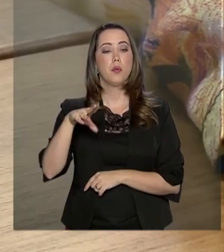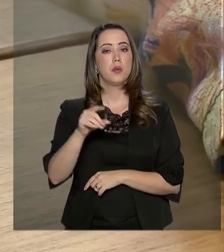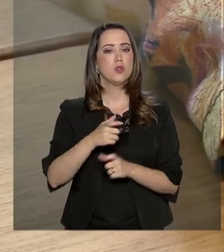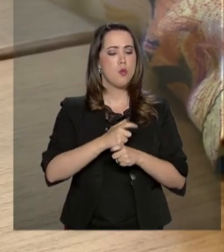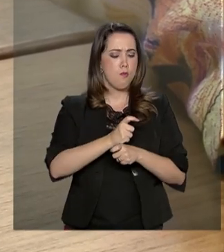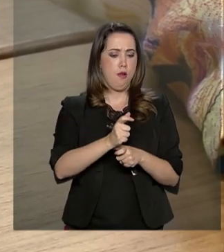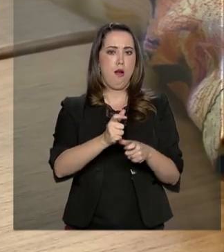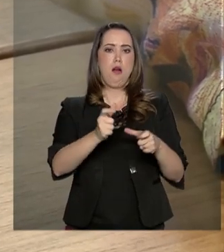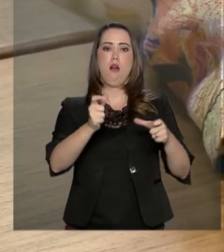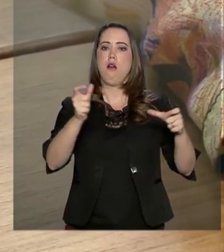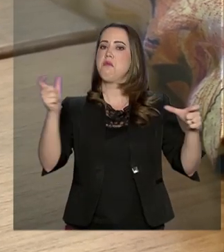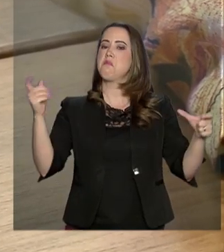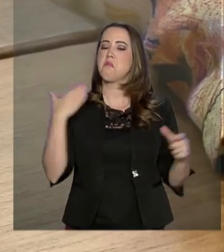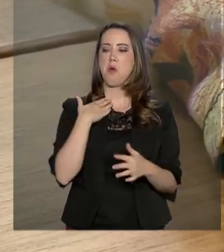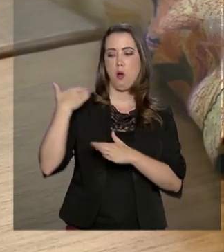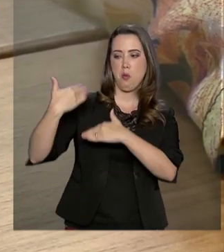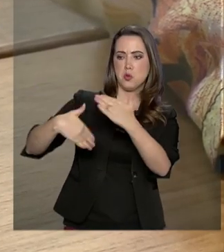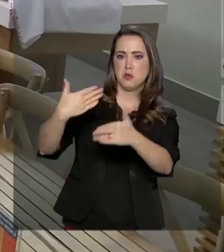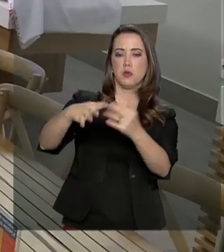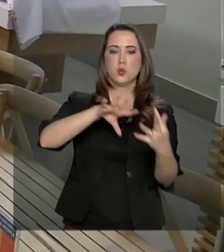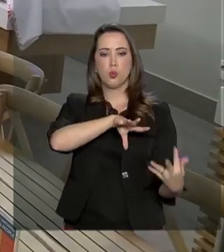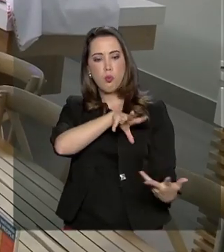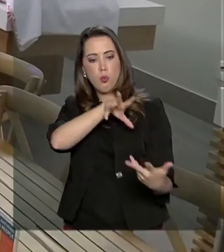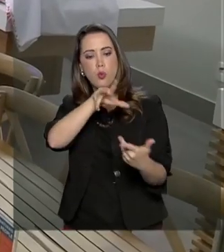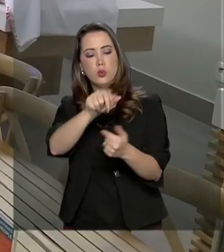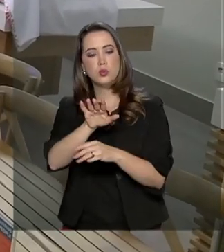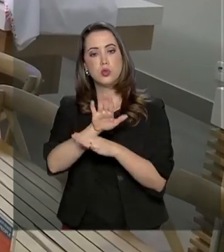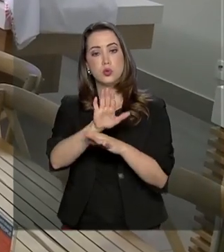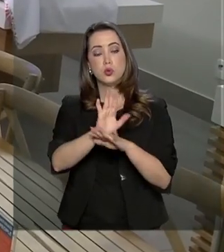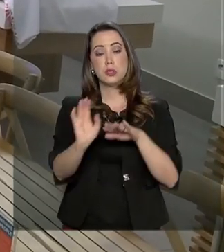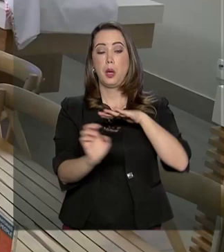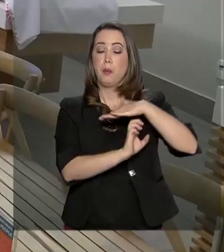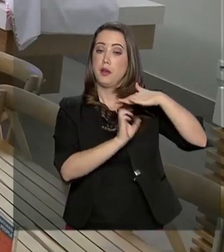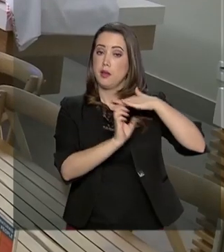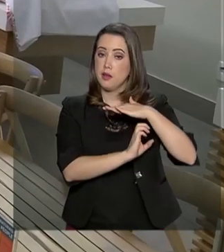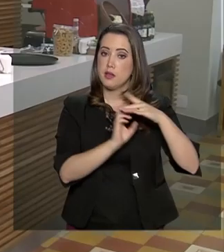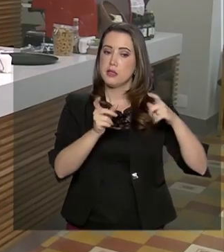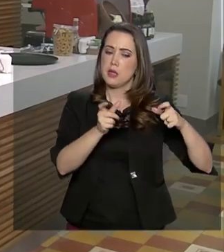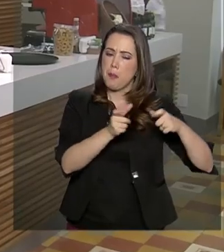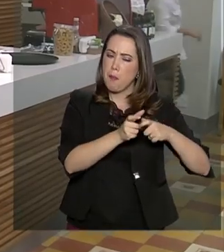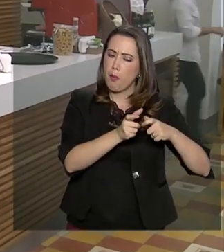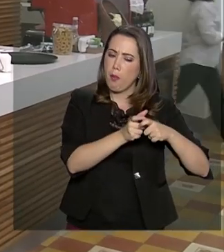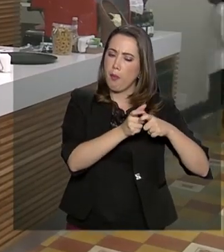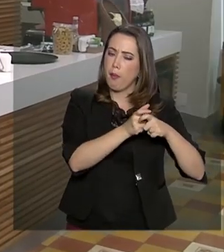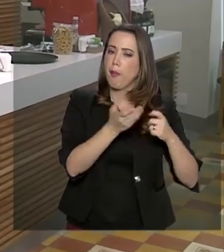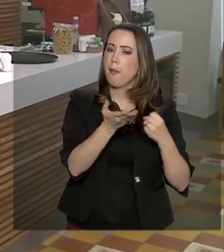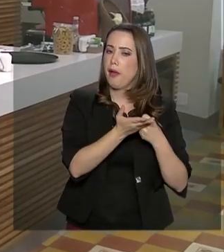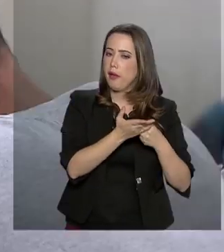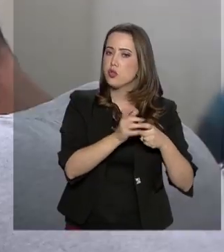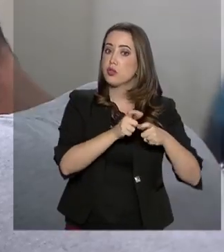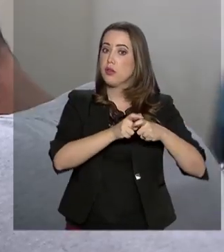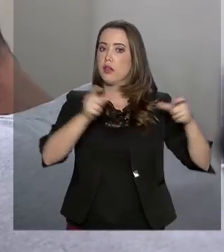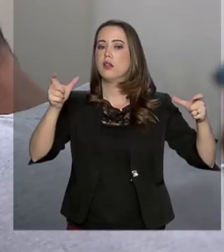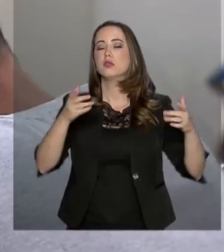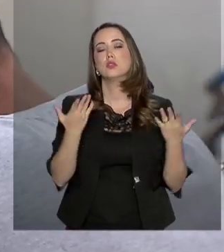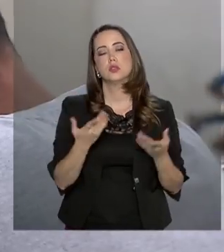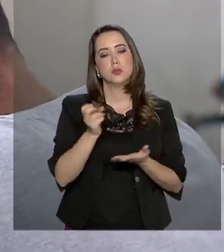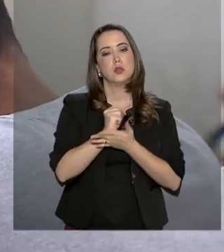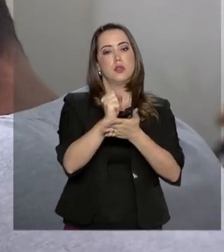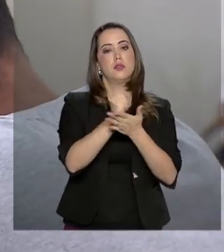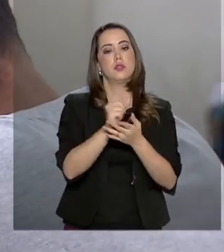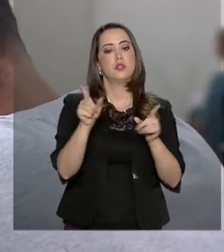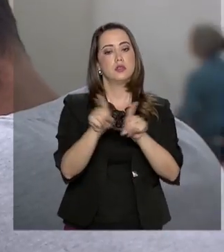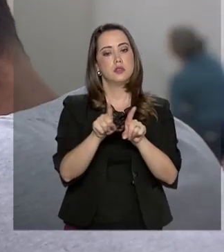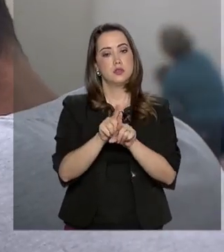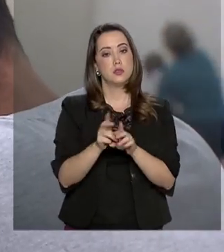um dos maiores bancos de desenvolvimento do mundo. Apoia empreendedores, micro, pequenas e médias empresas e oferece